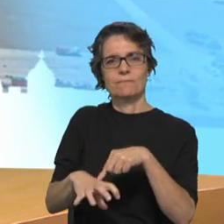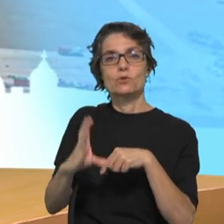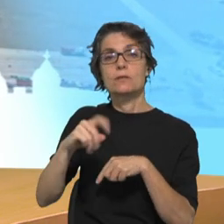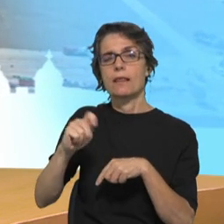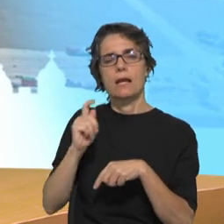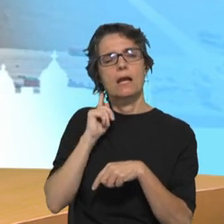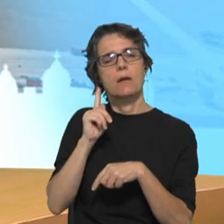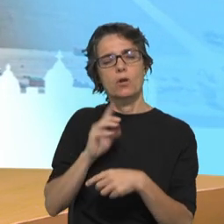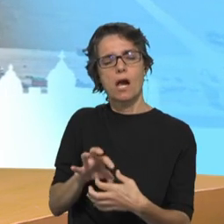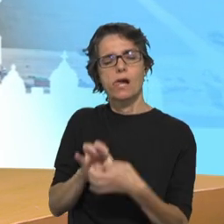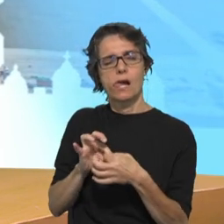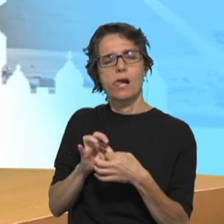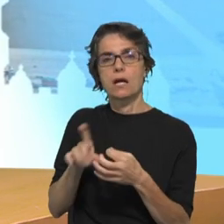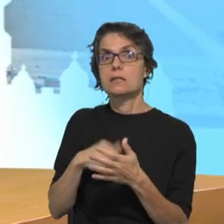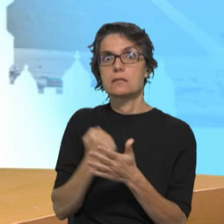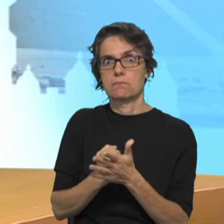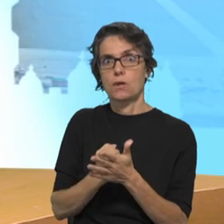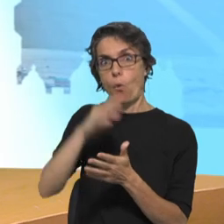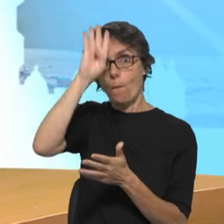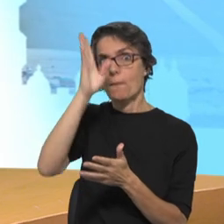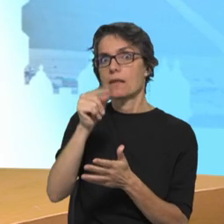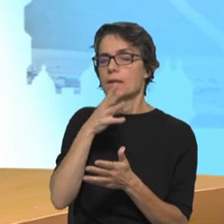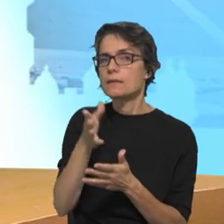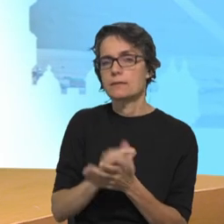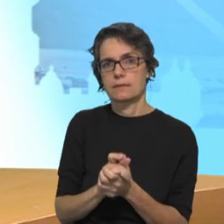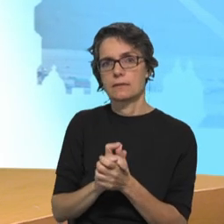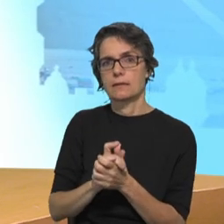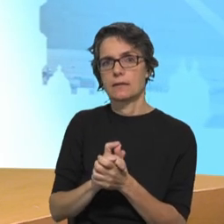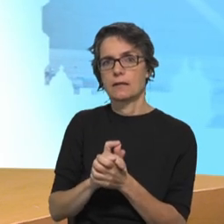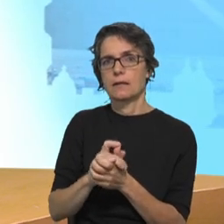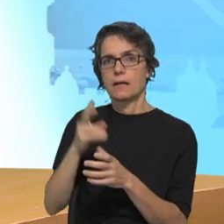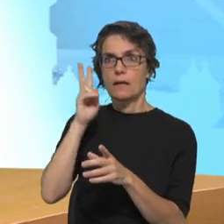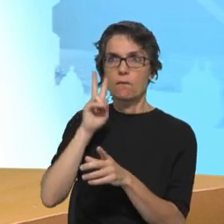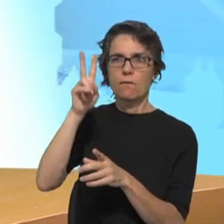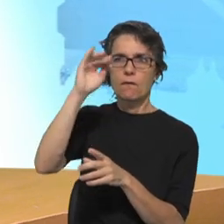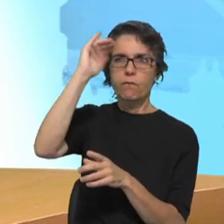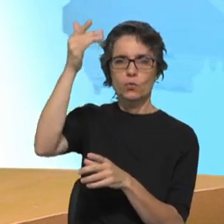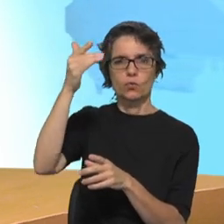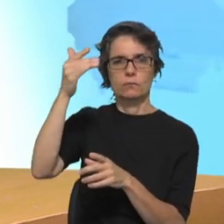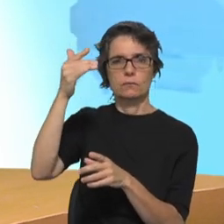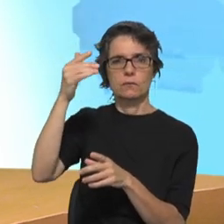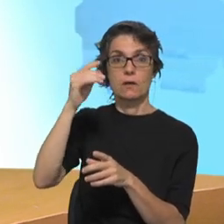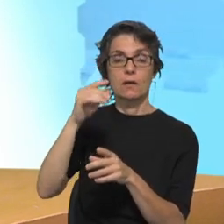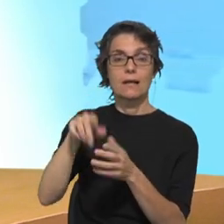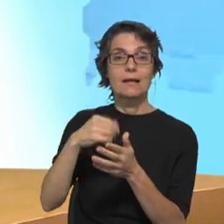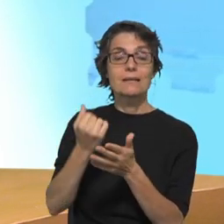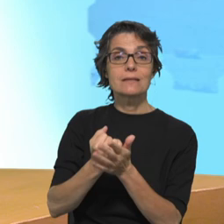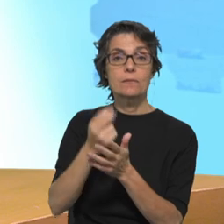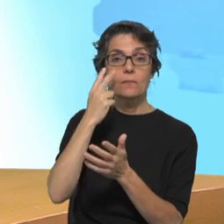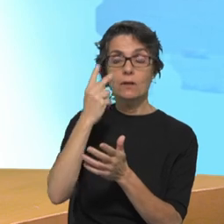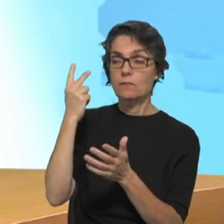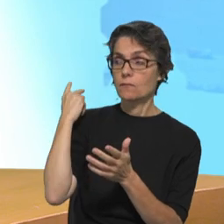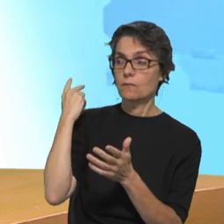muito importante para olharmos para a frente. Portanto, nós temos que falar creio eu numa